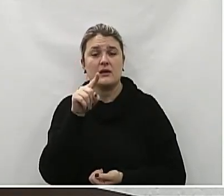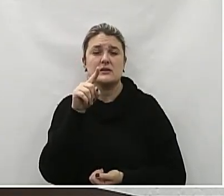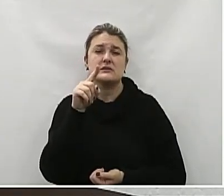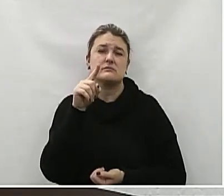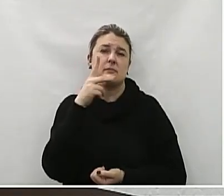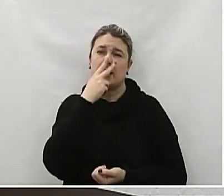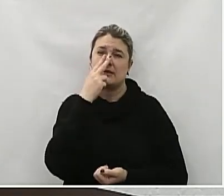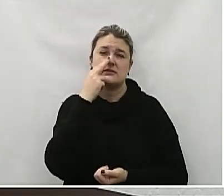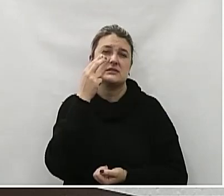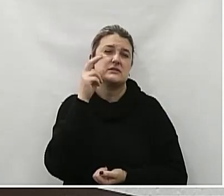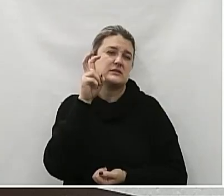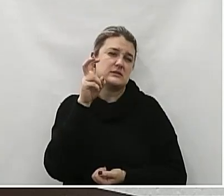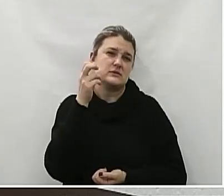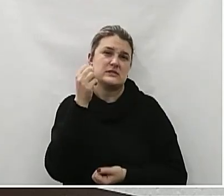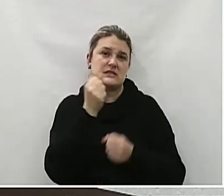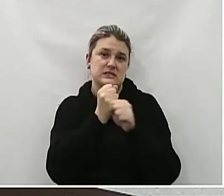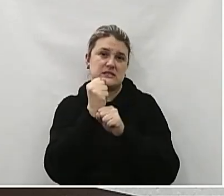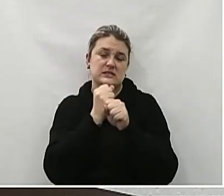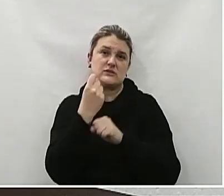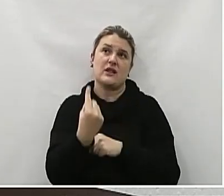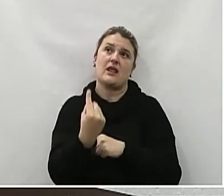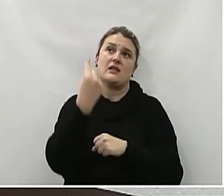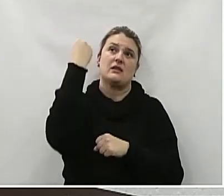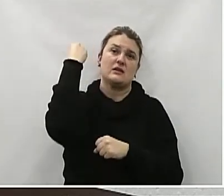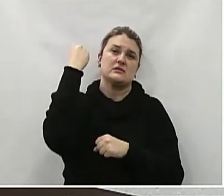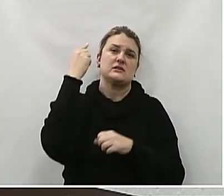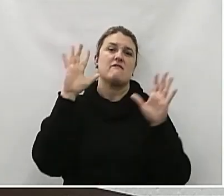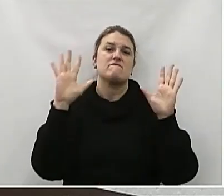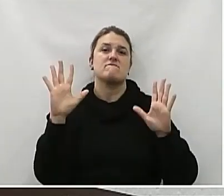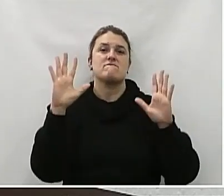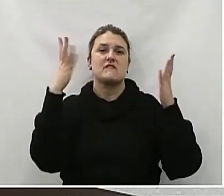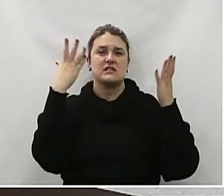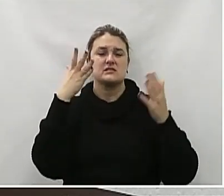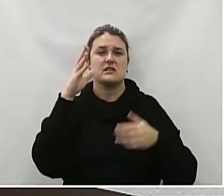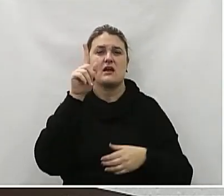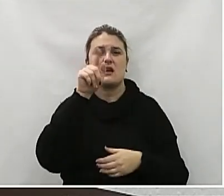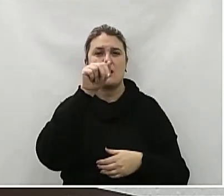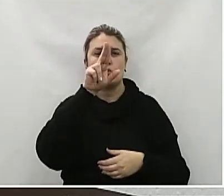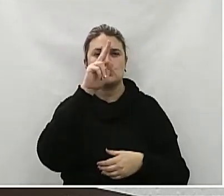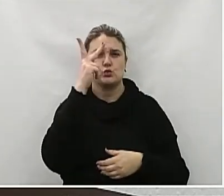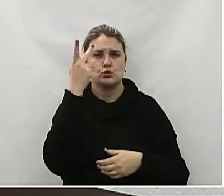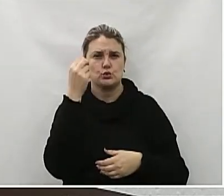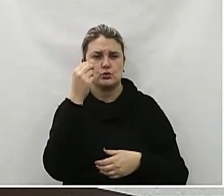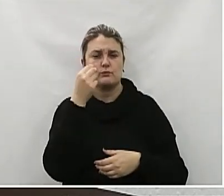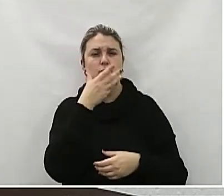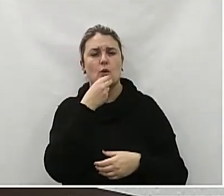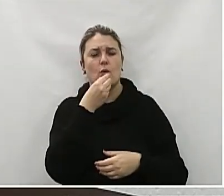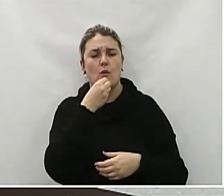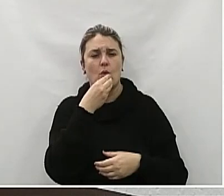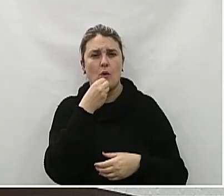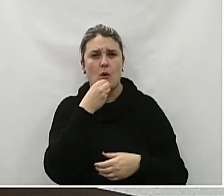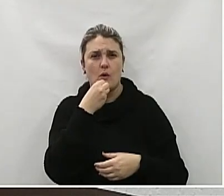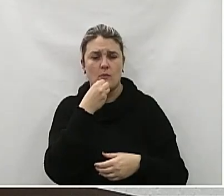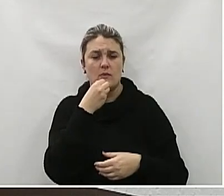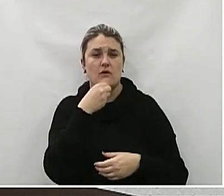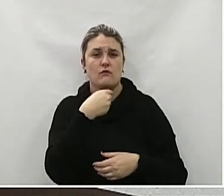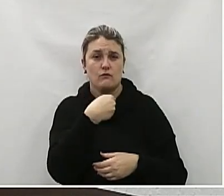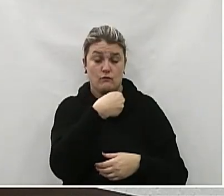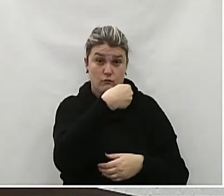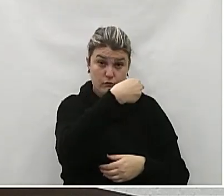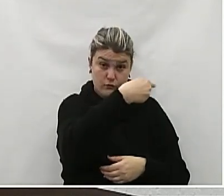6 anos Na festa do gaúcho Um cidadão Cuja medida Protetiva Judicial Foi negada